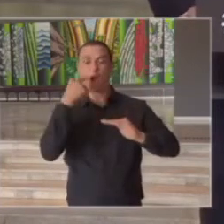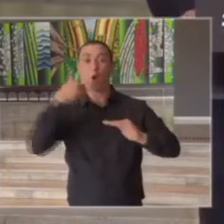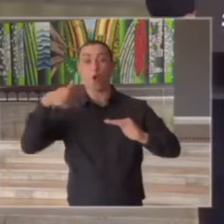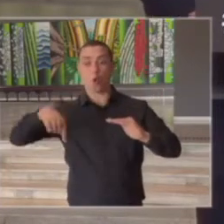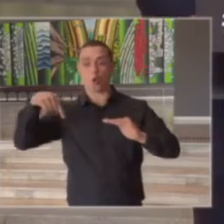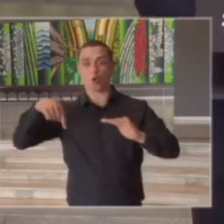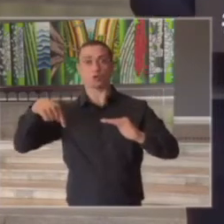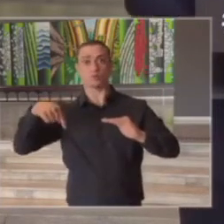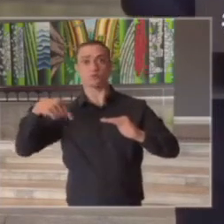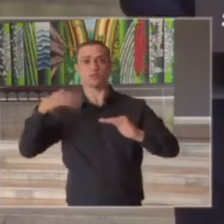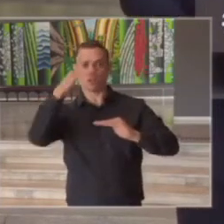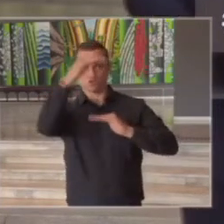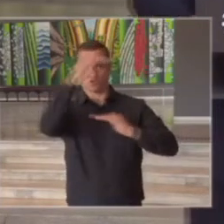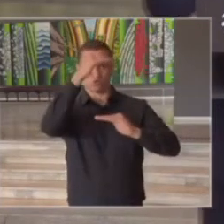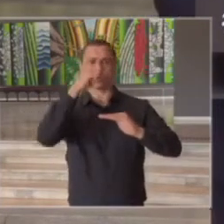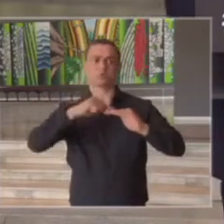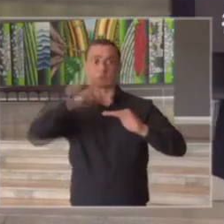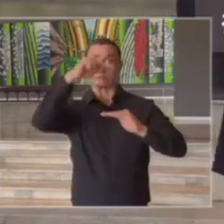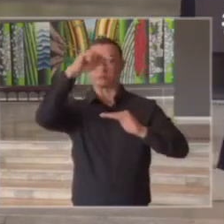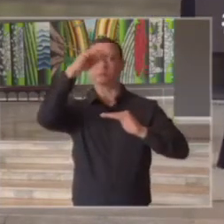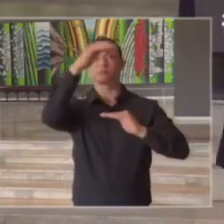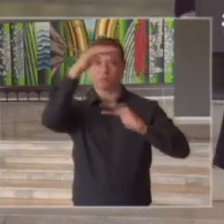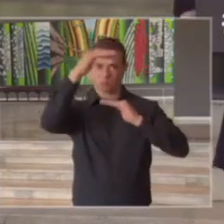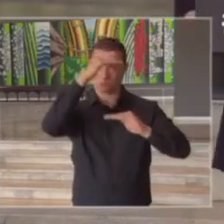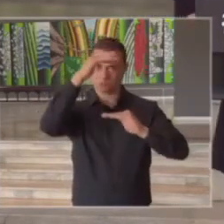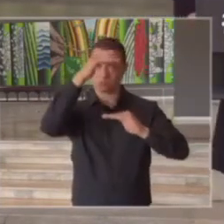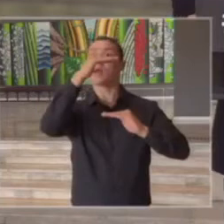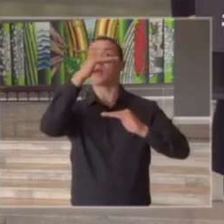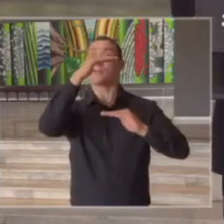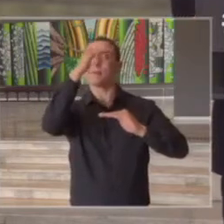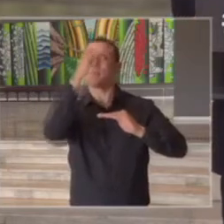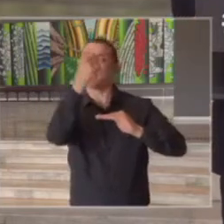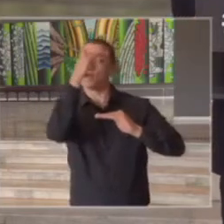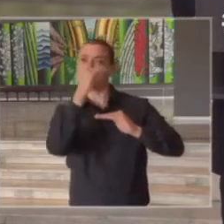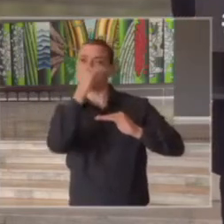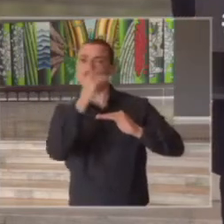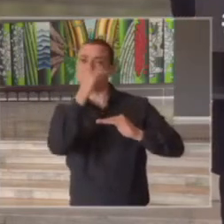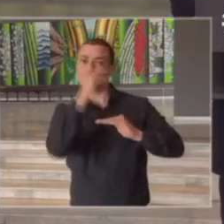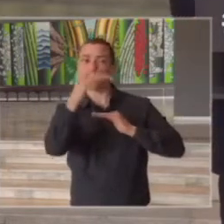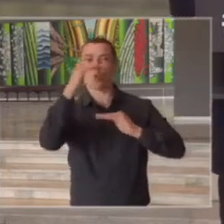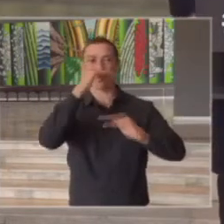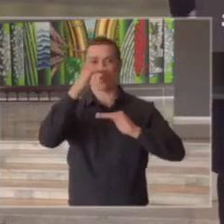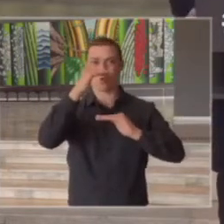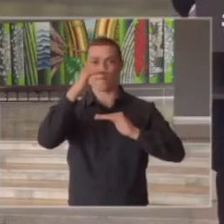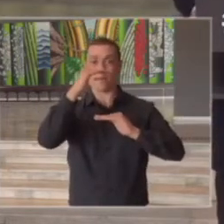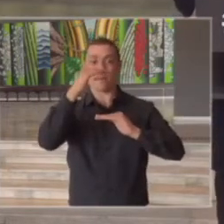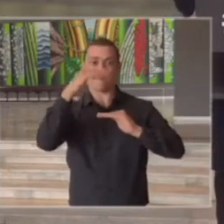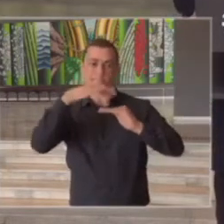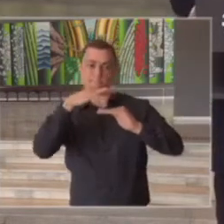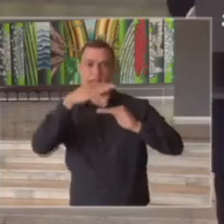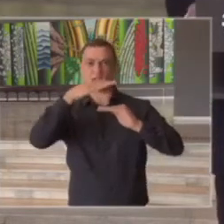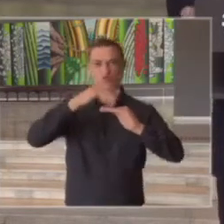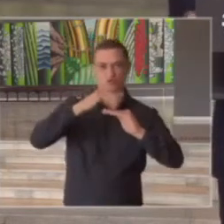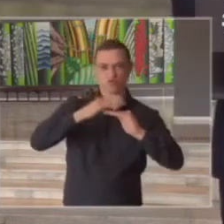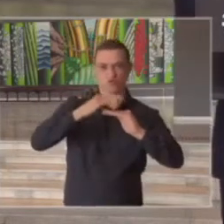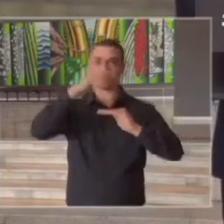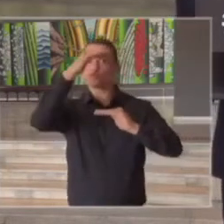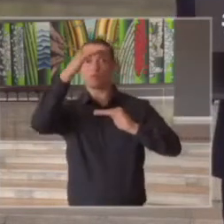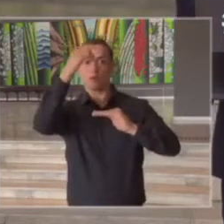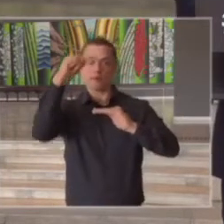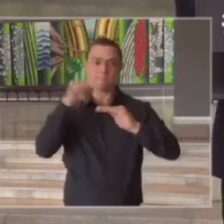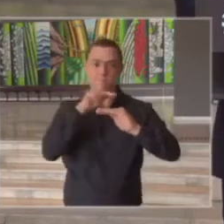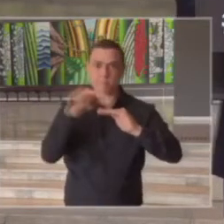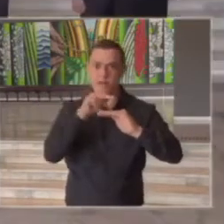hoje está dentro do intervalo esperado mais para baixo do intervalo do que para a média ou para o limite superior